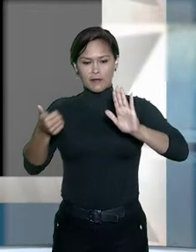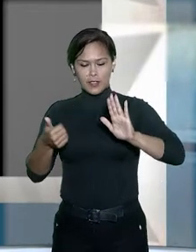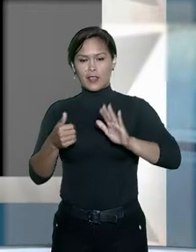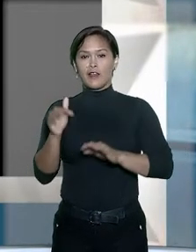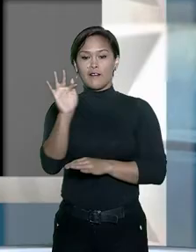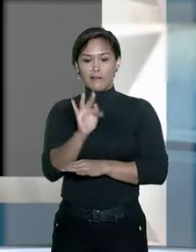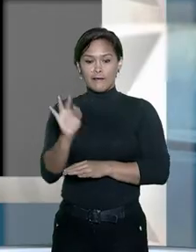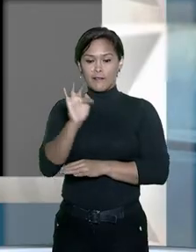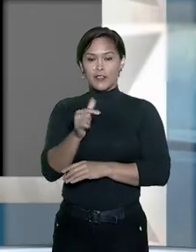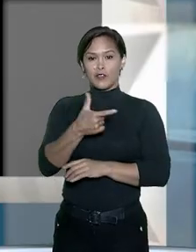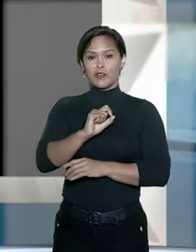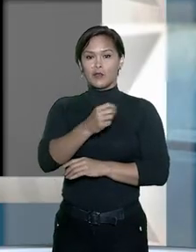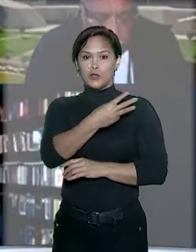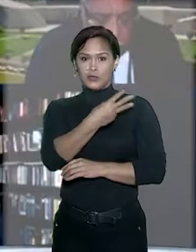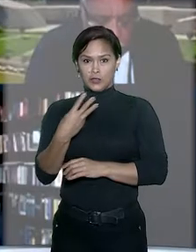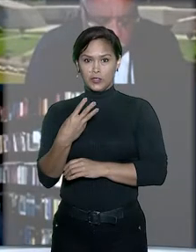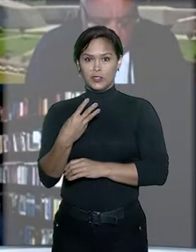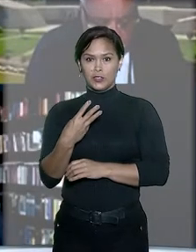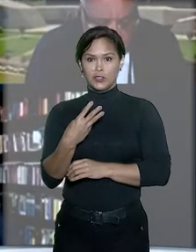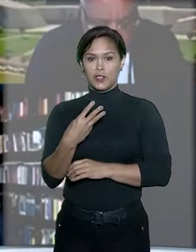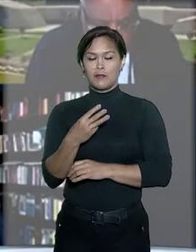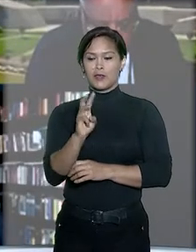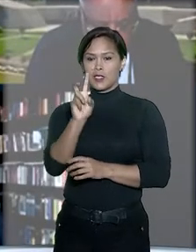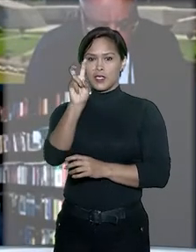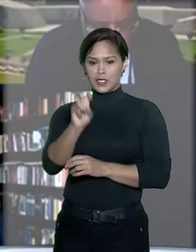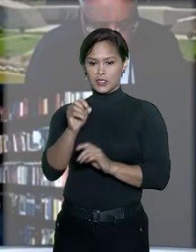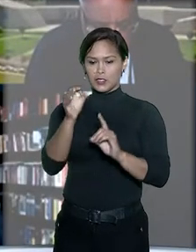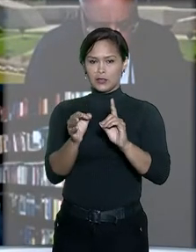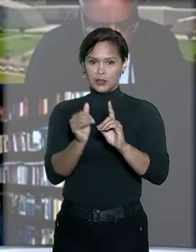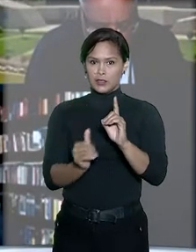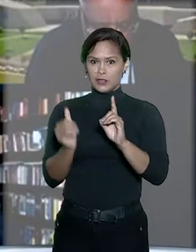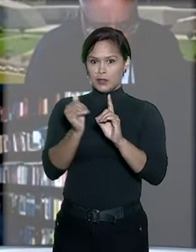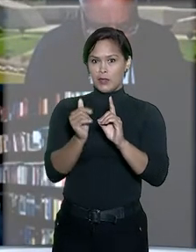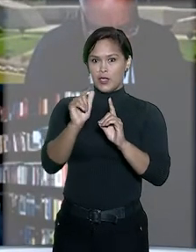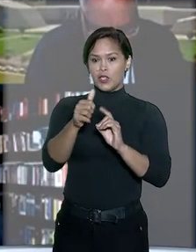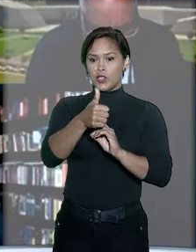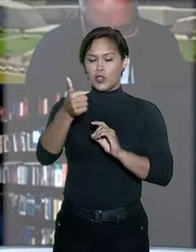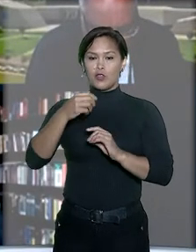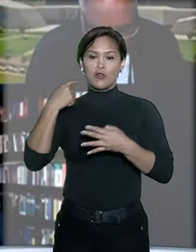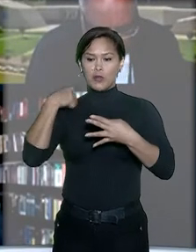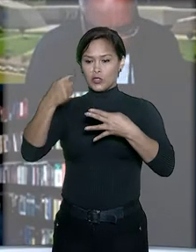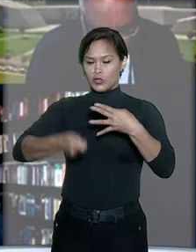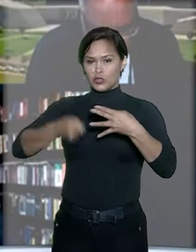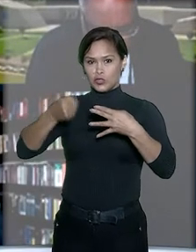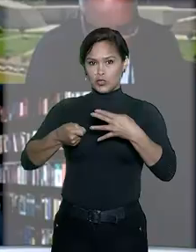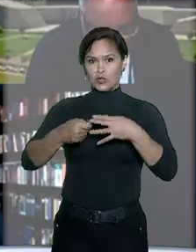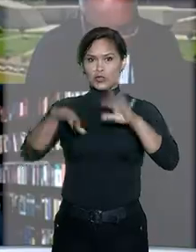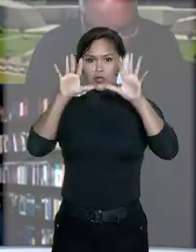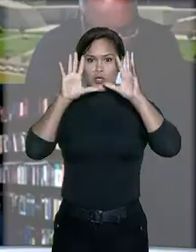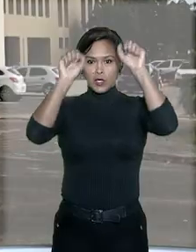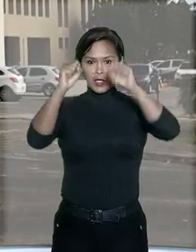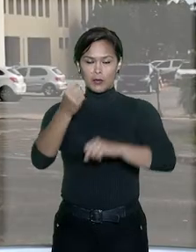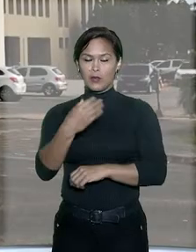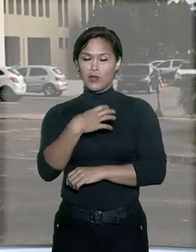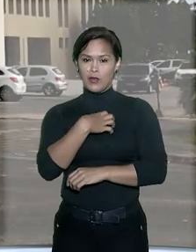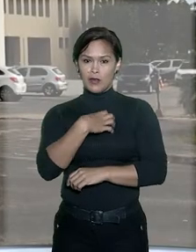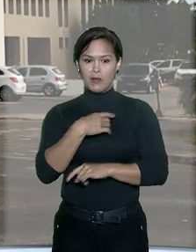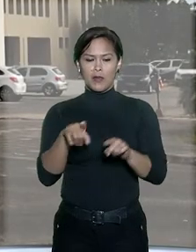fevereiro de 2023 para cinco desembargadores e uma juíza do Tribunal de Justiça da Bahia